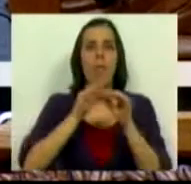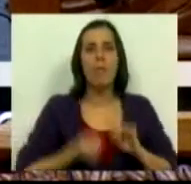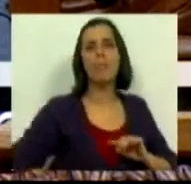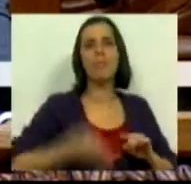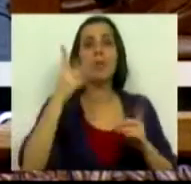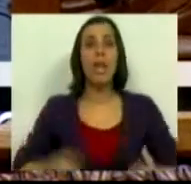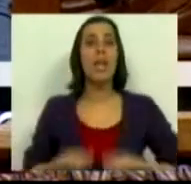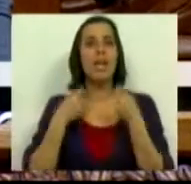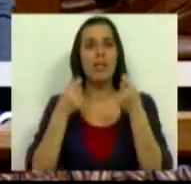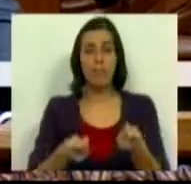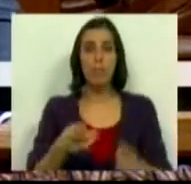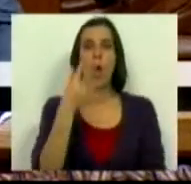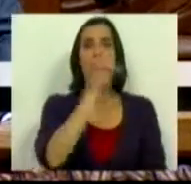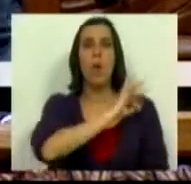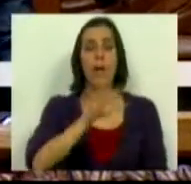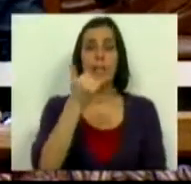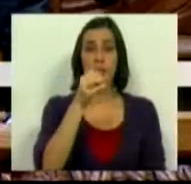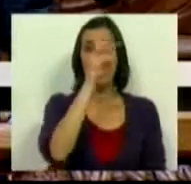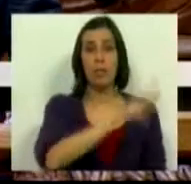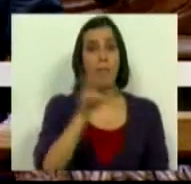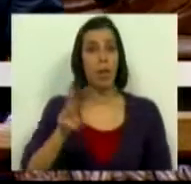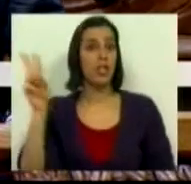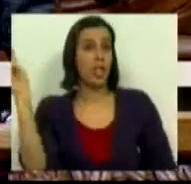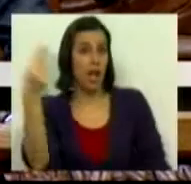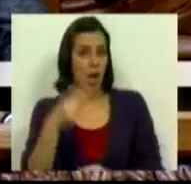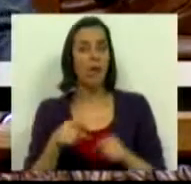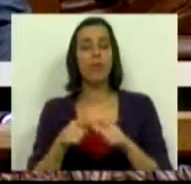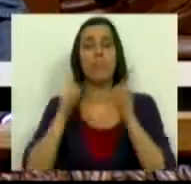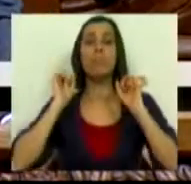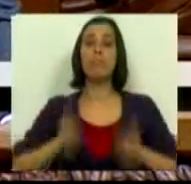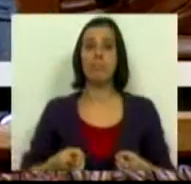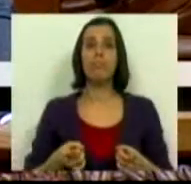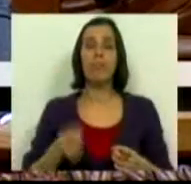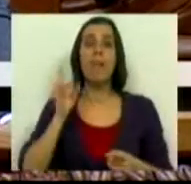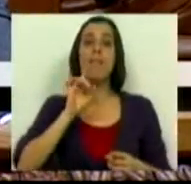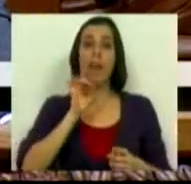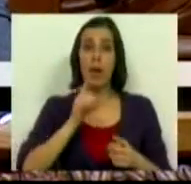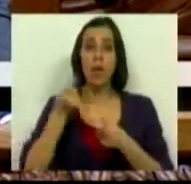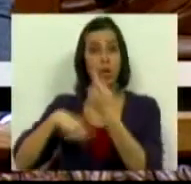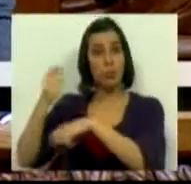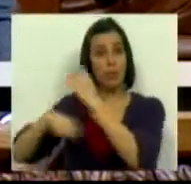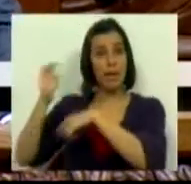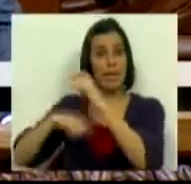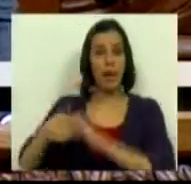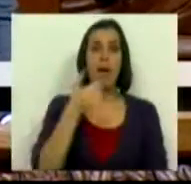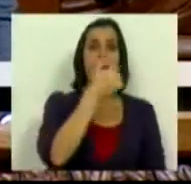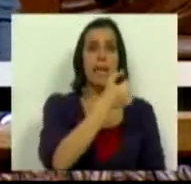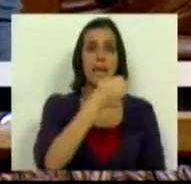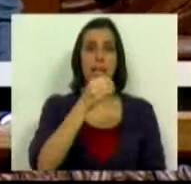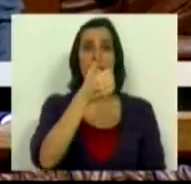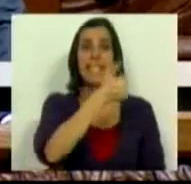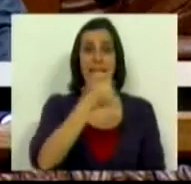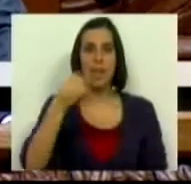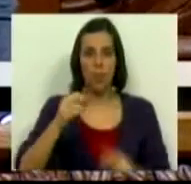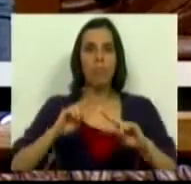com investimentos da ordem dos 420 milhões de euros e passámos no valor da exportação de 550